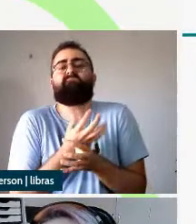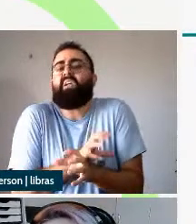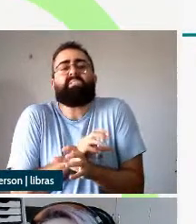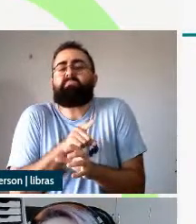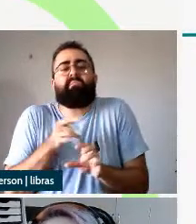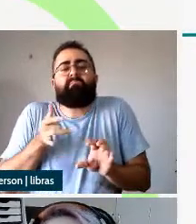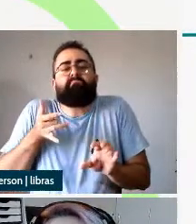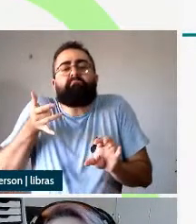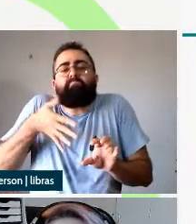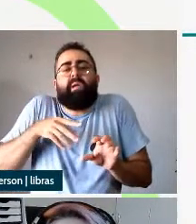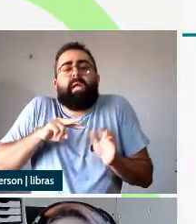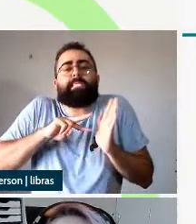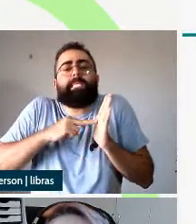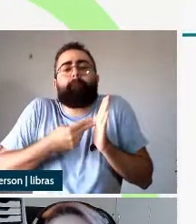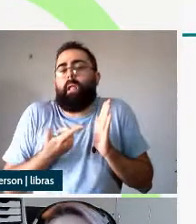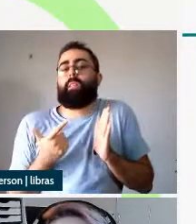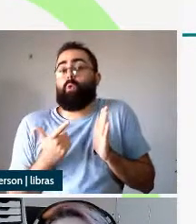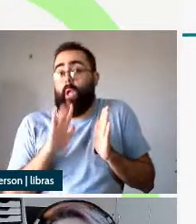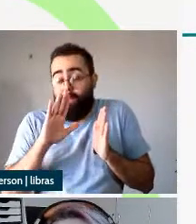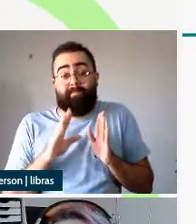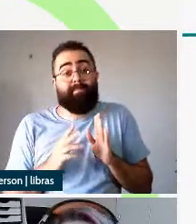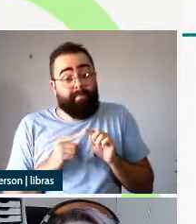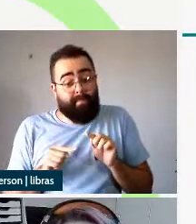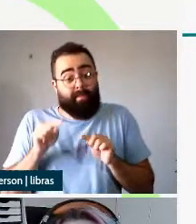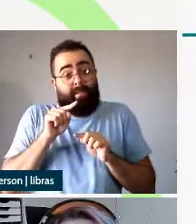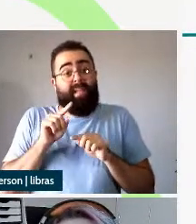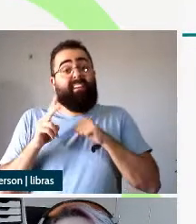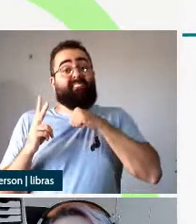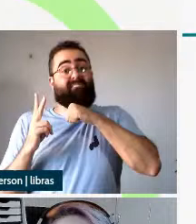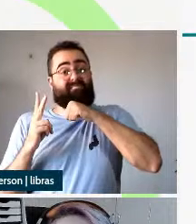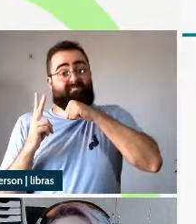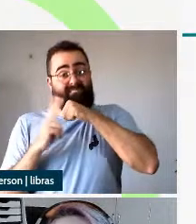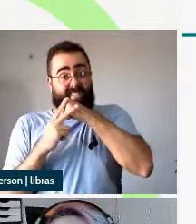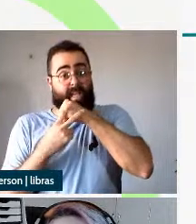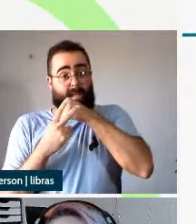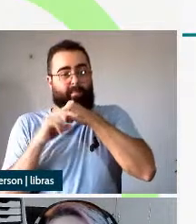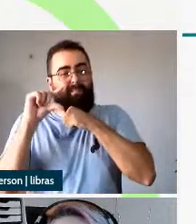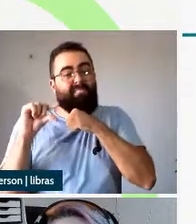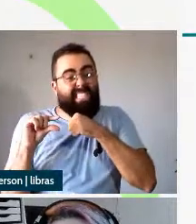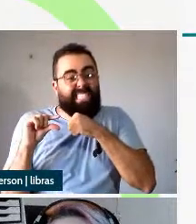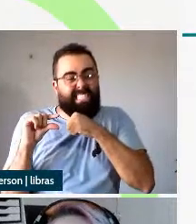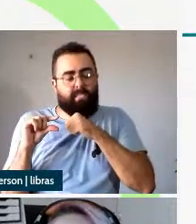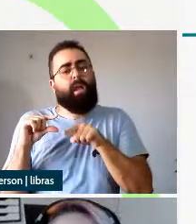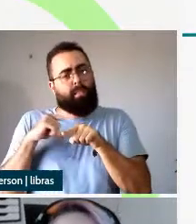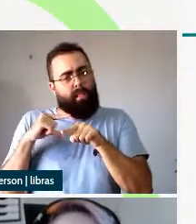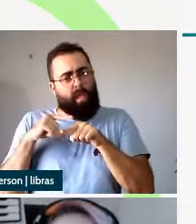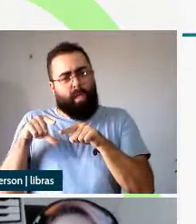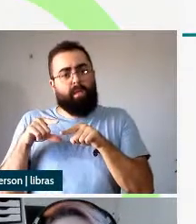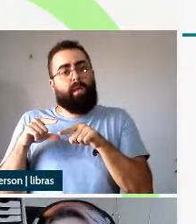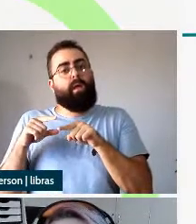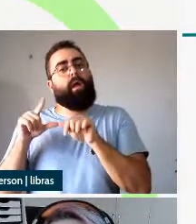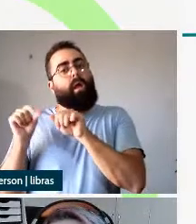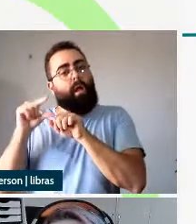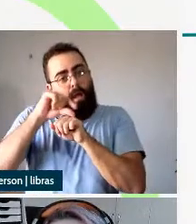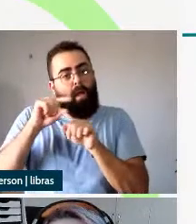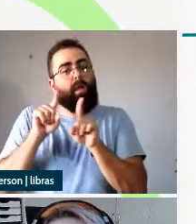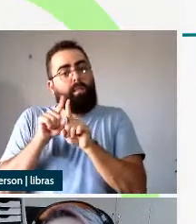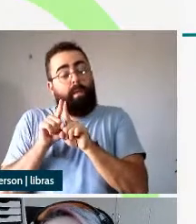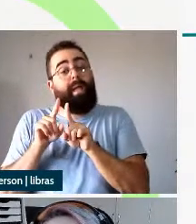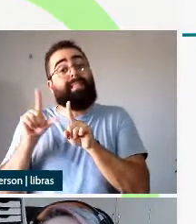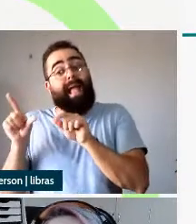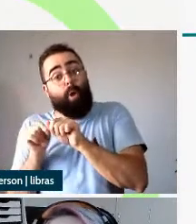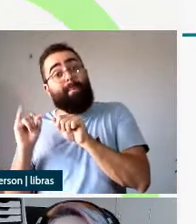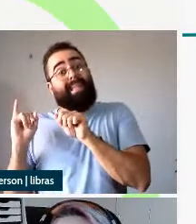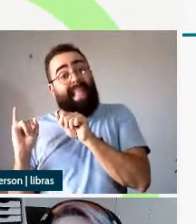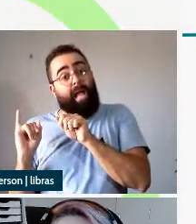além de ser categorizador vai introduzir o argumento interno e um voice que vai introduzir o argumento externo